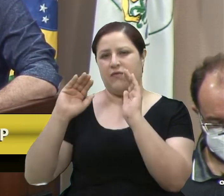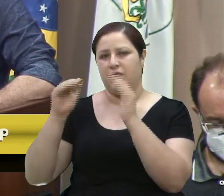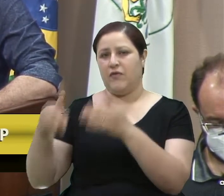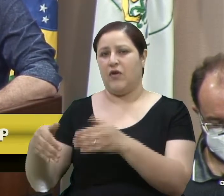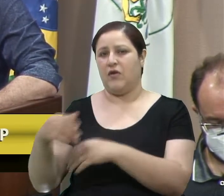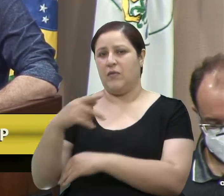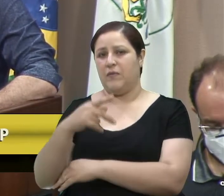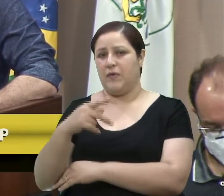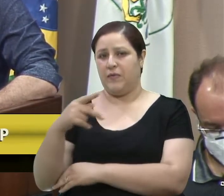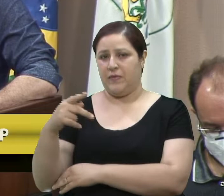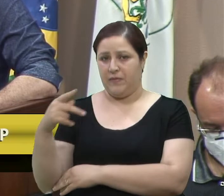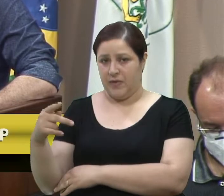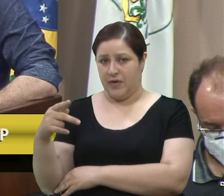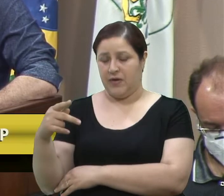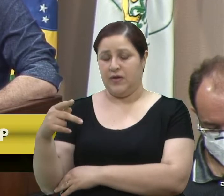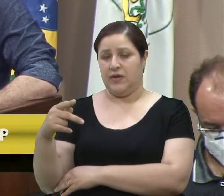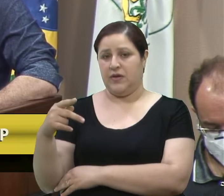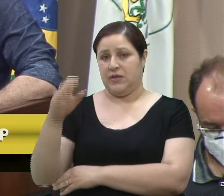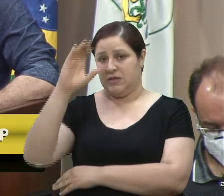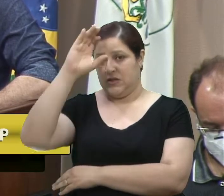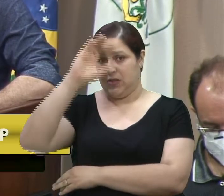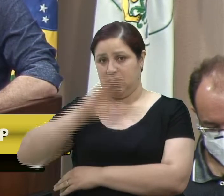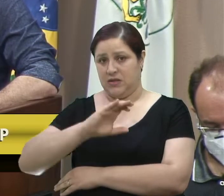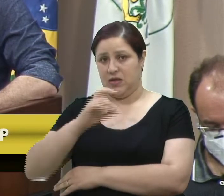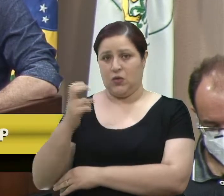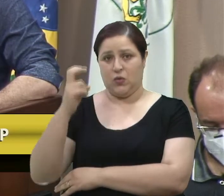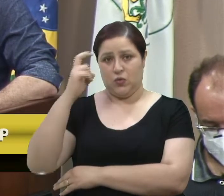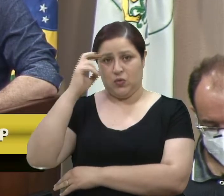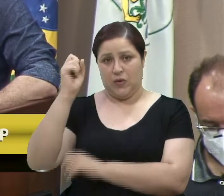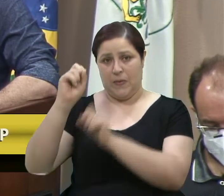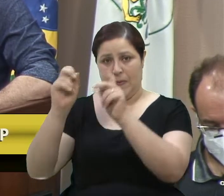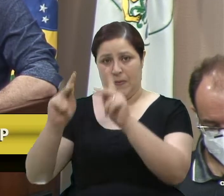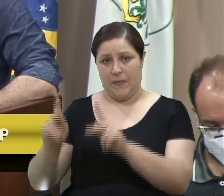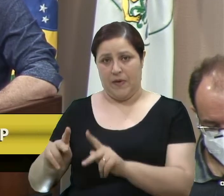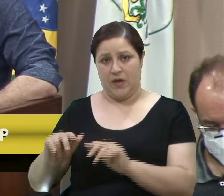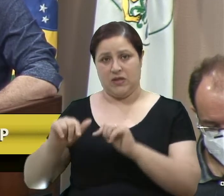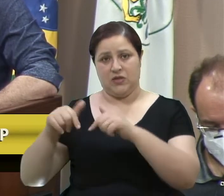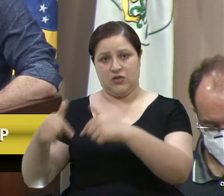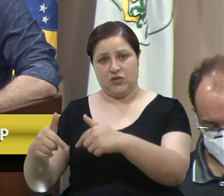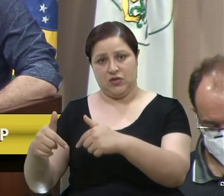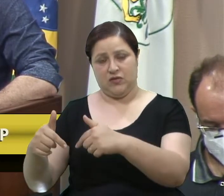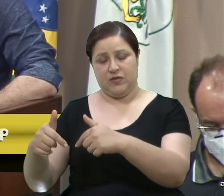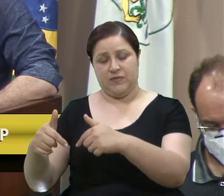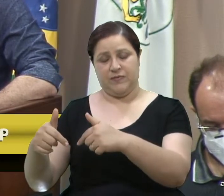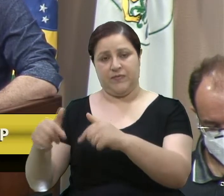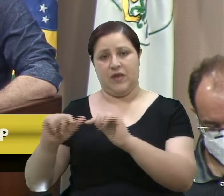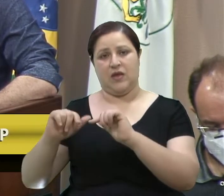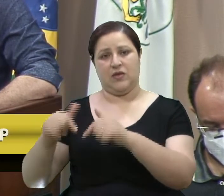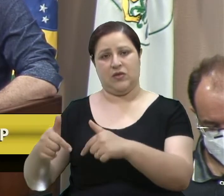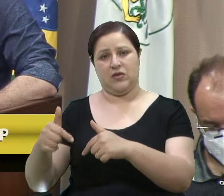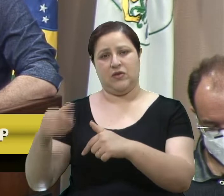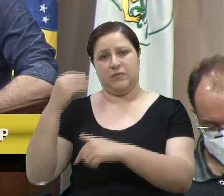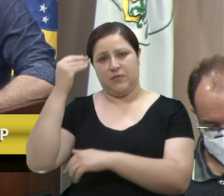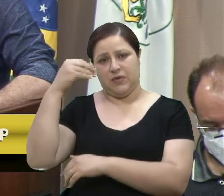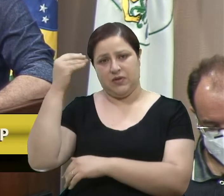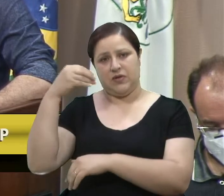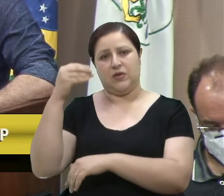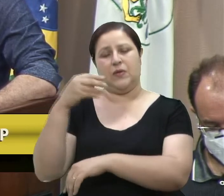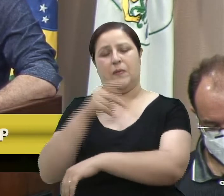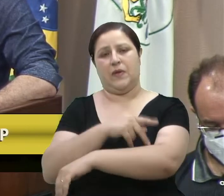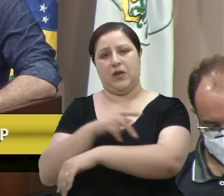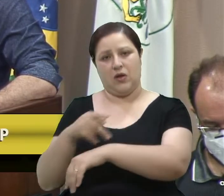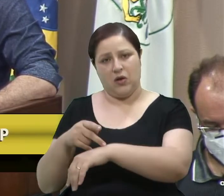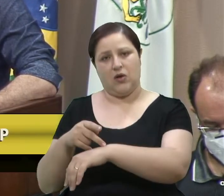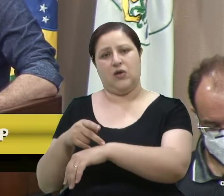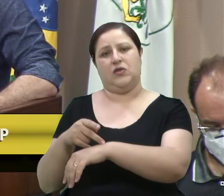cidadania, cultura de paz ativa, ações psicopedagógicas de coletivo, ações cívicas e patriotismo.